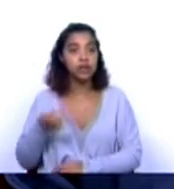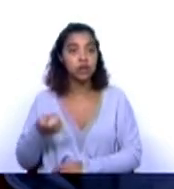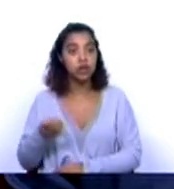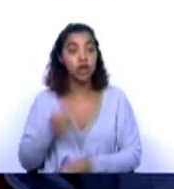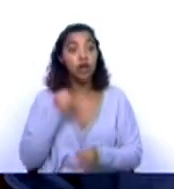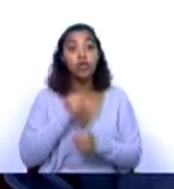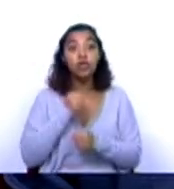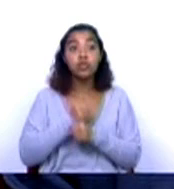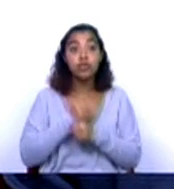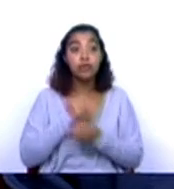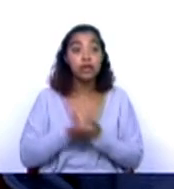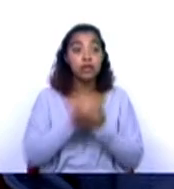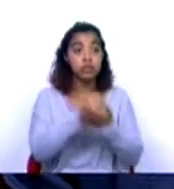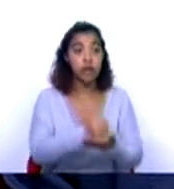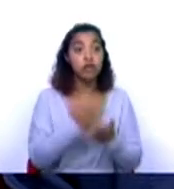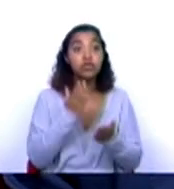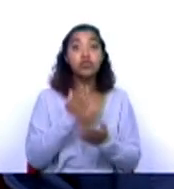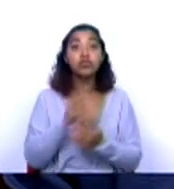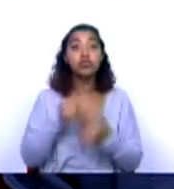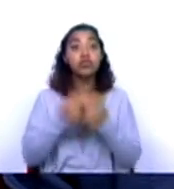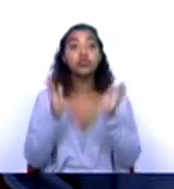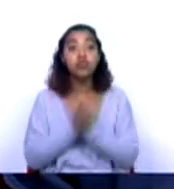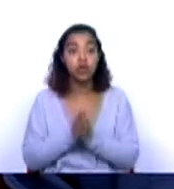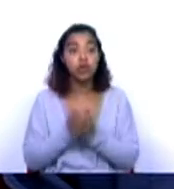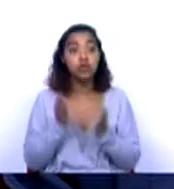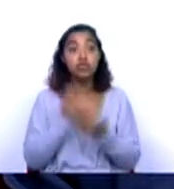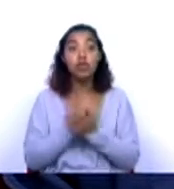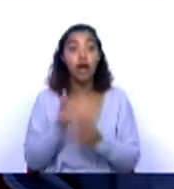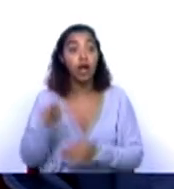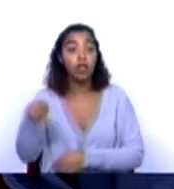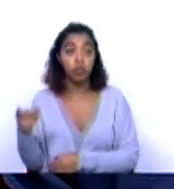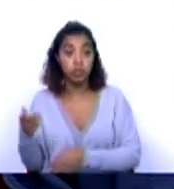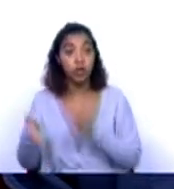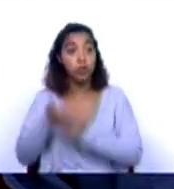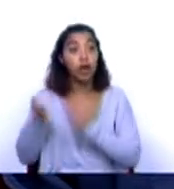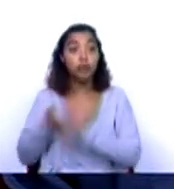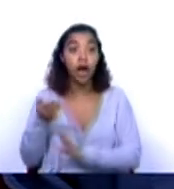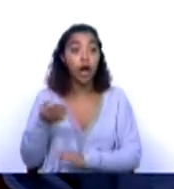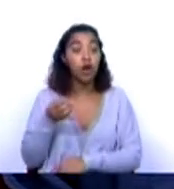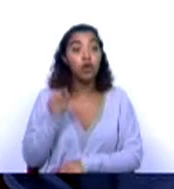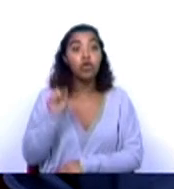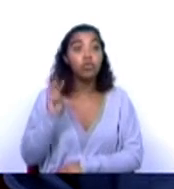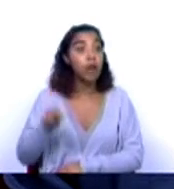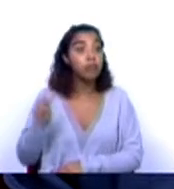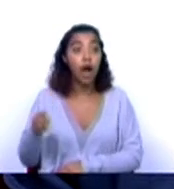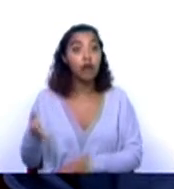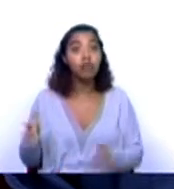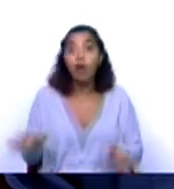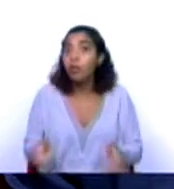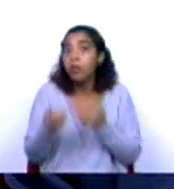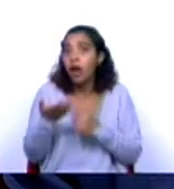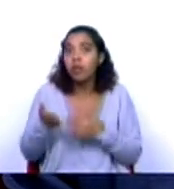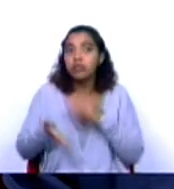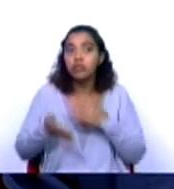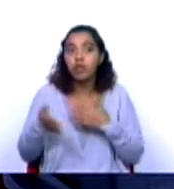atividade assistencial, exceto em duas. Nas urgências. Temos menos um milhão de urgências. Não queremos recuperar esse milhão de urgências.